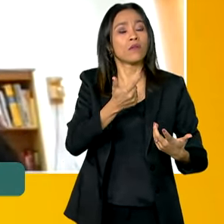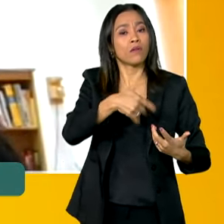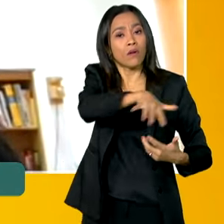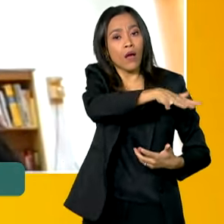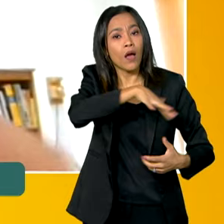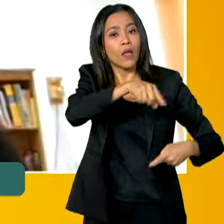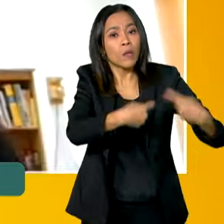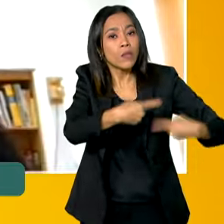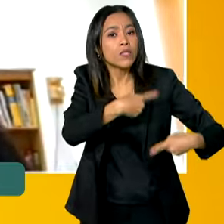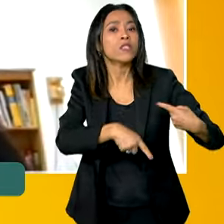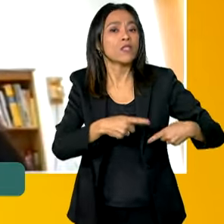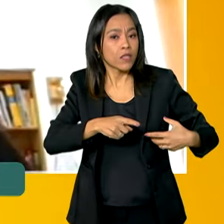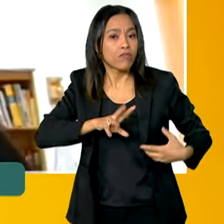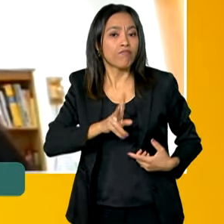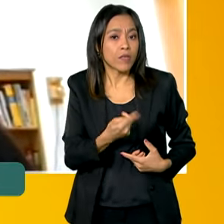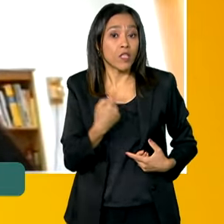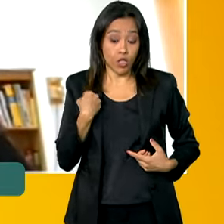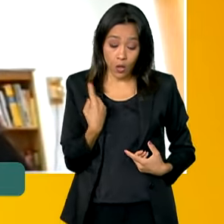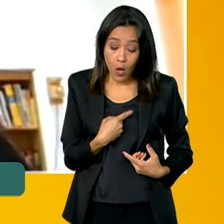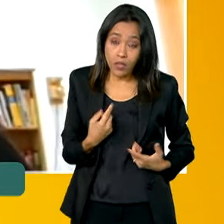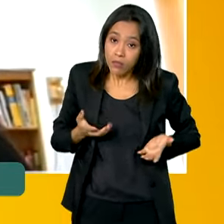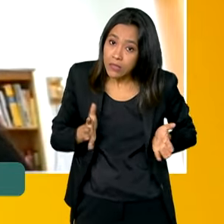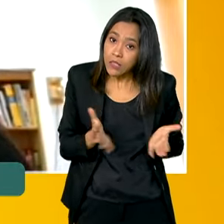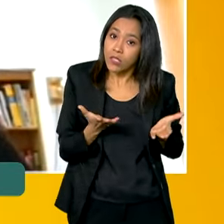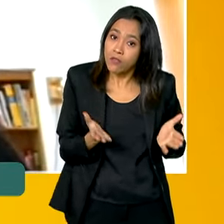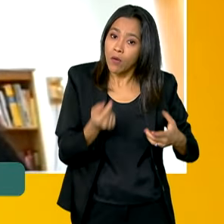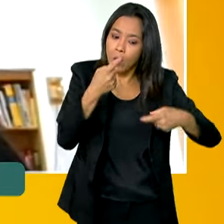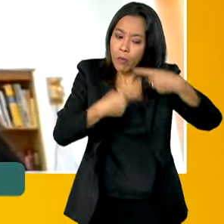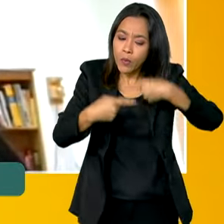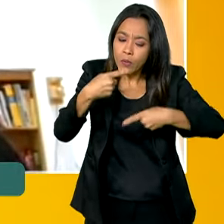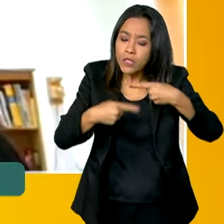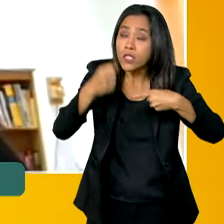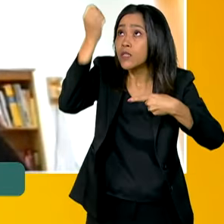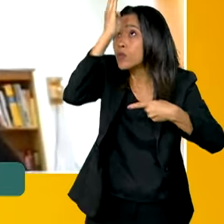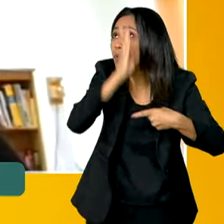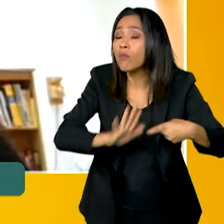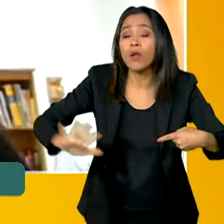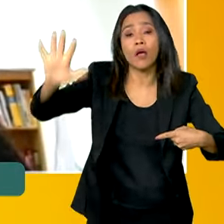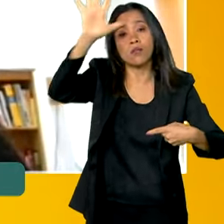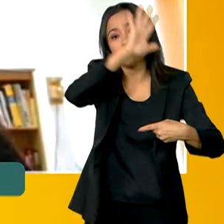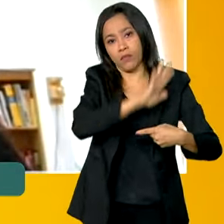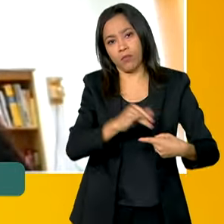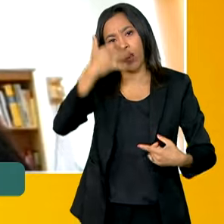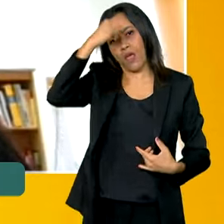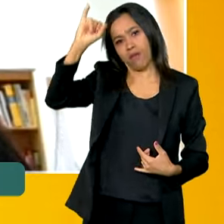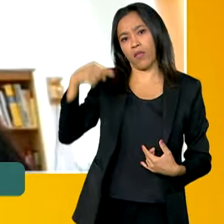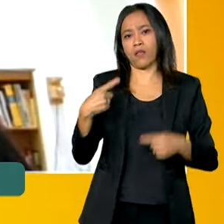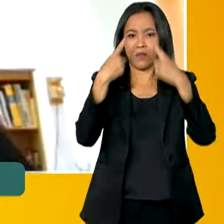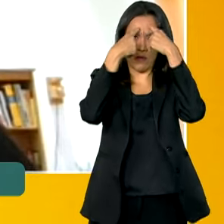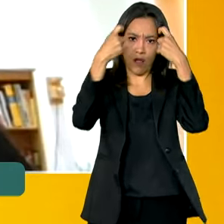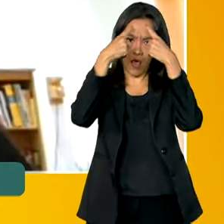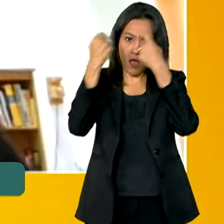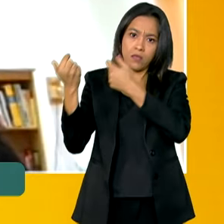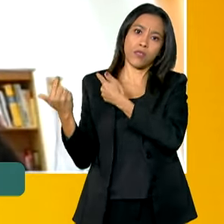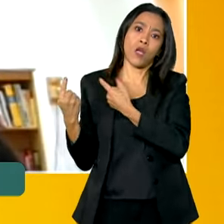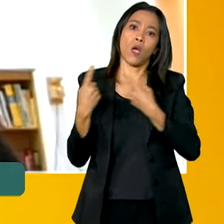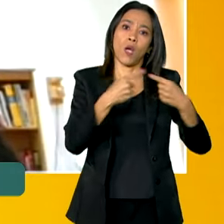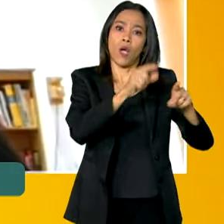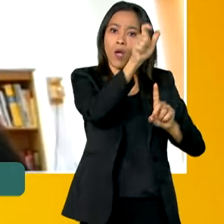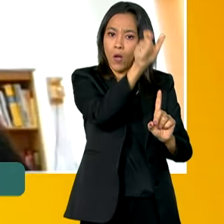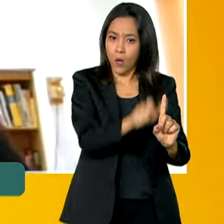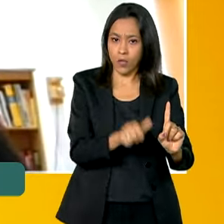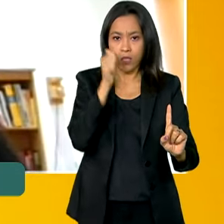política e a gente tem incentivado uma política nacional também para enfrentar essas violências, a violência